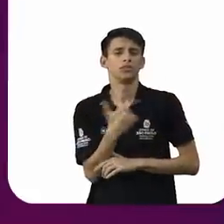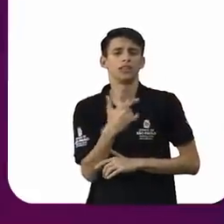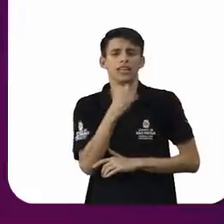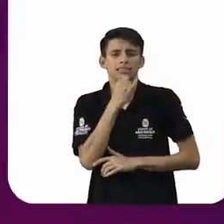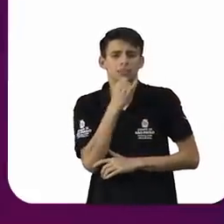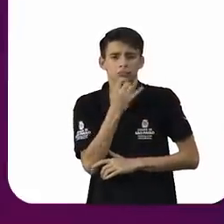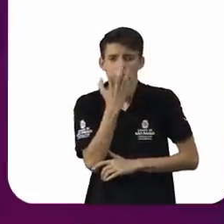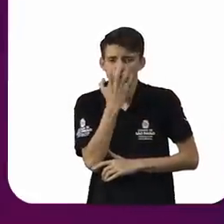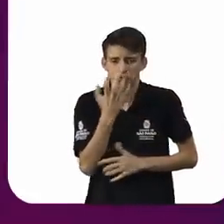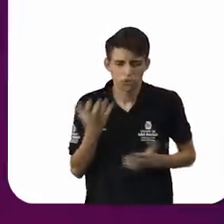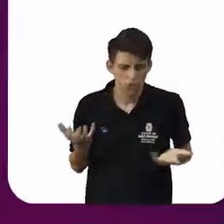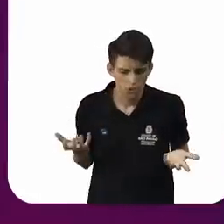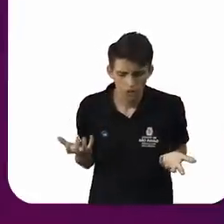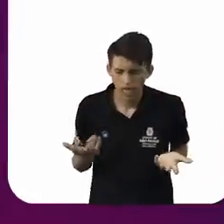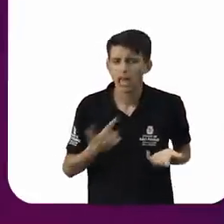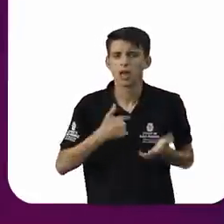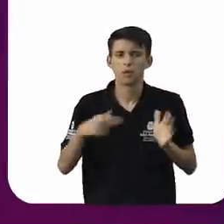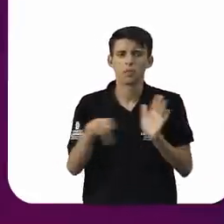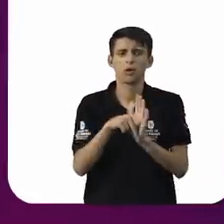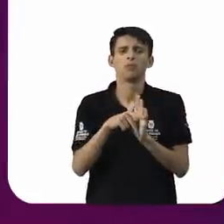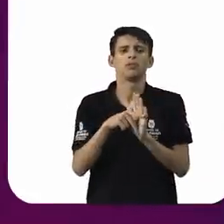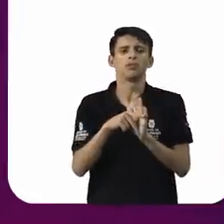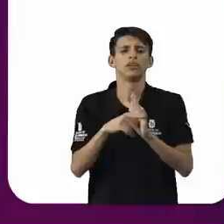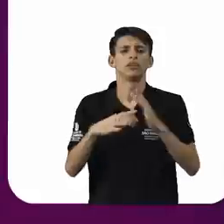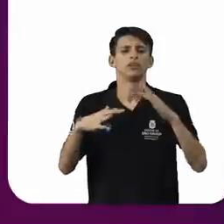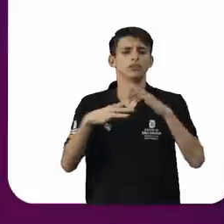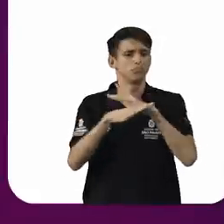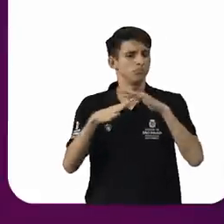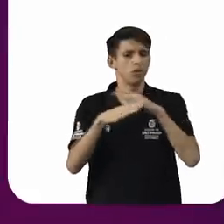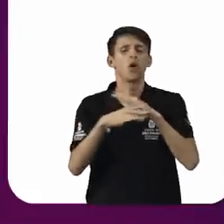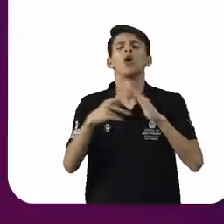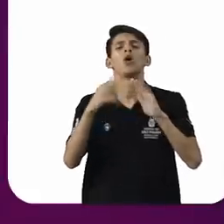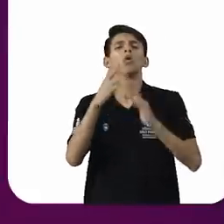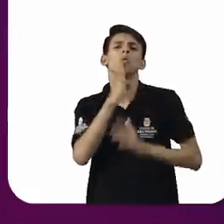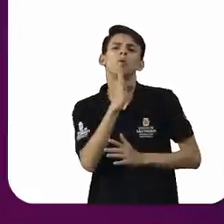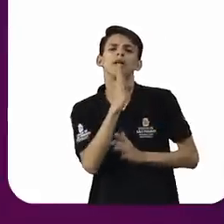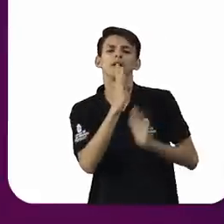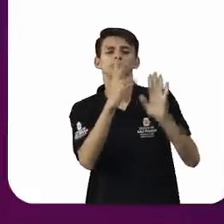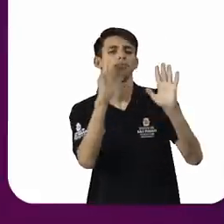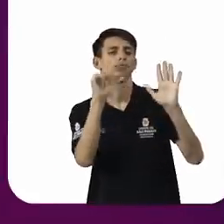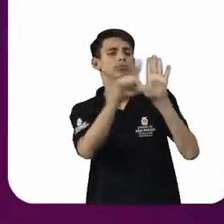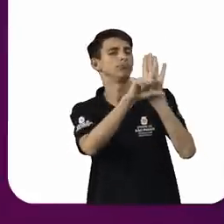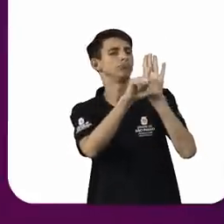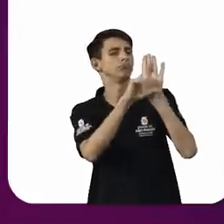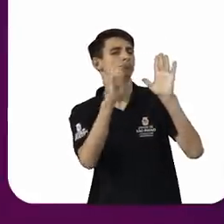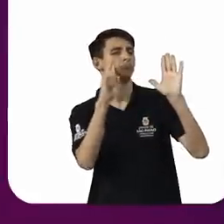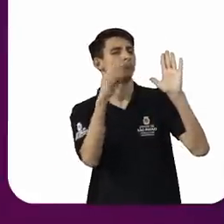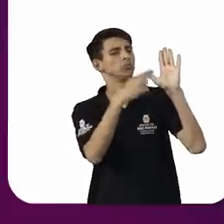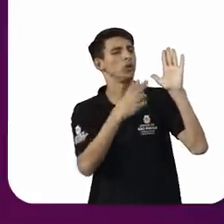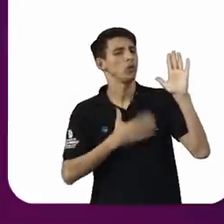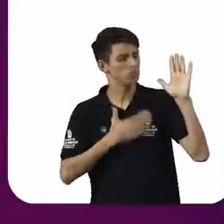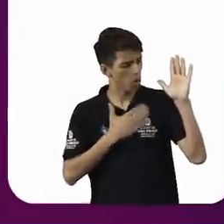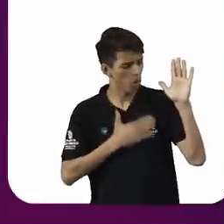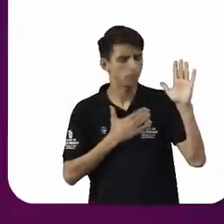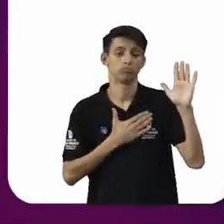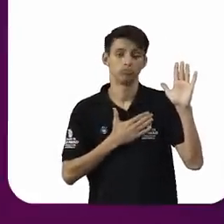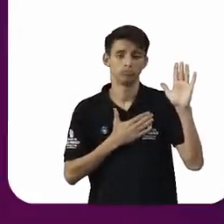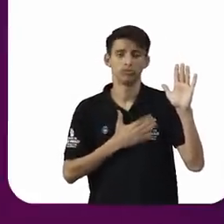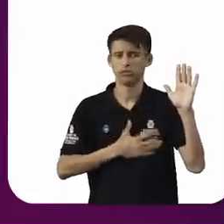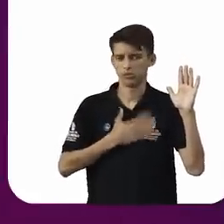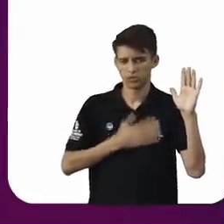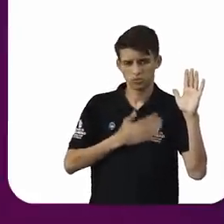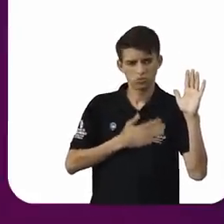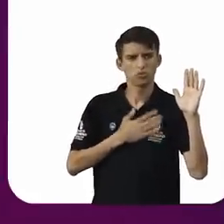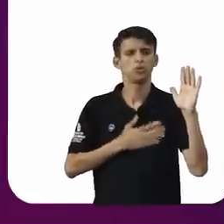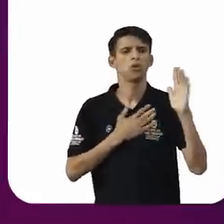com a nossa Constituição cidadã. Eu, de verdade, eu conheço a Constituição. Eu gosto da Constituição federal. Eu